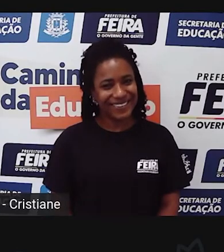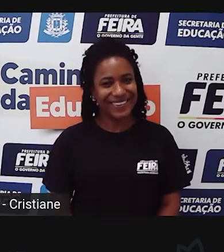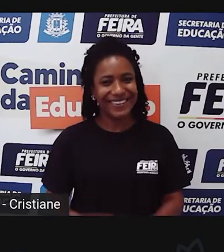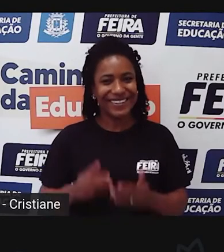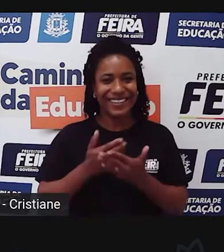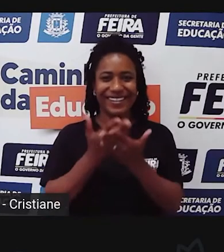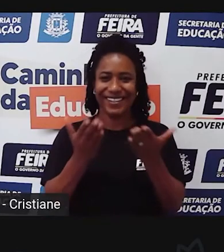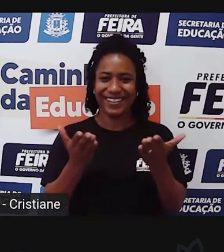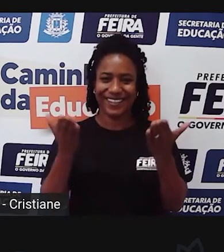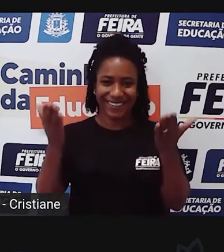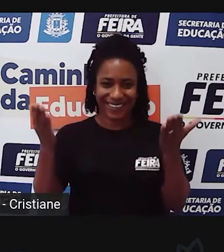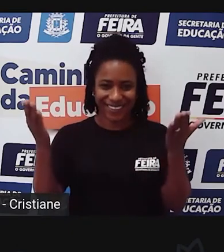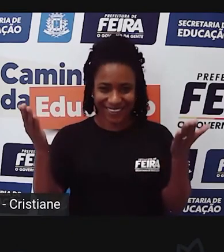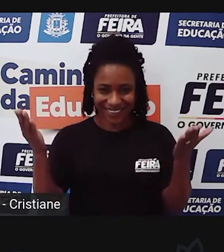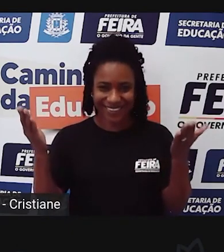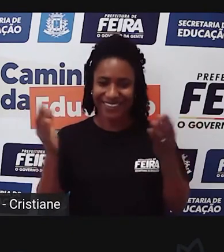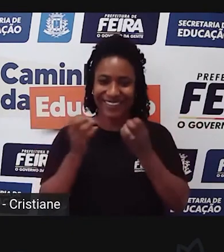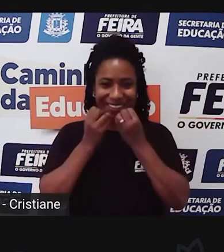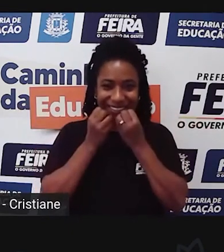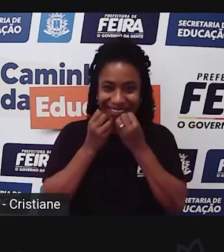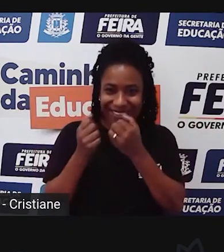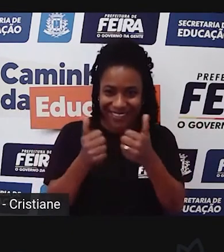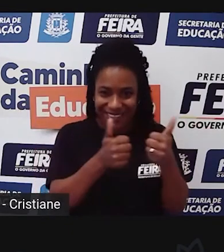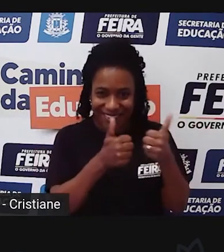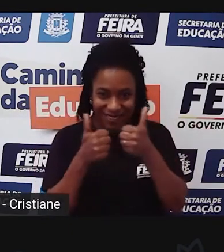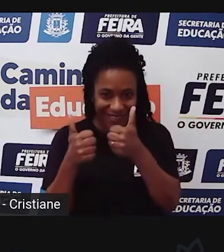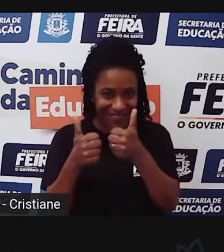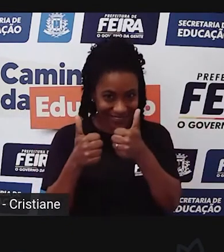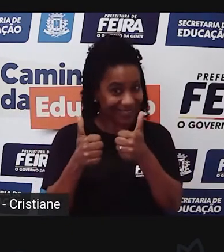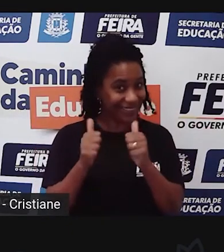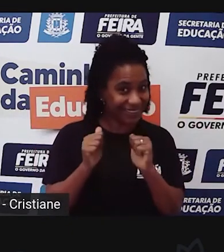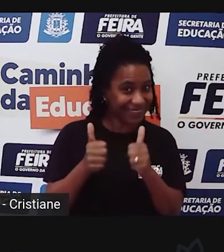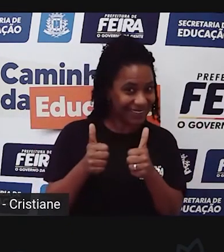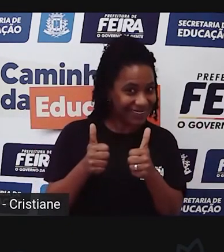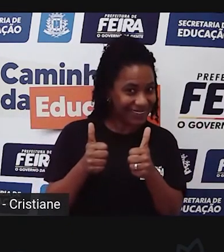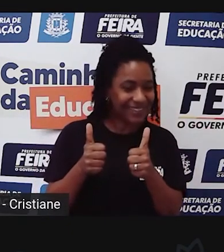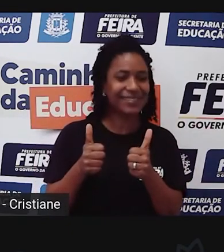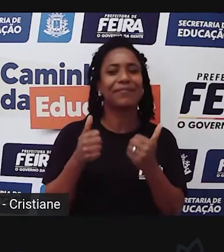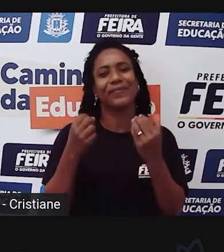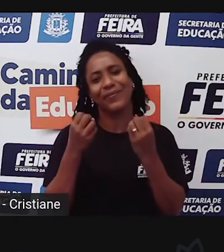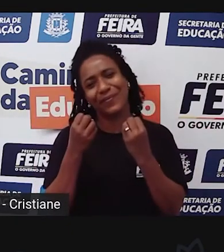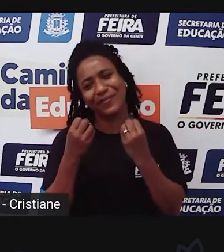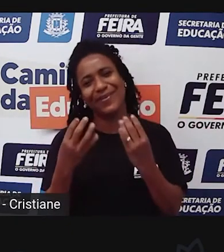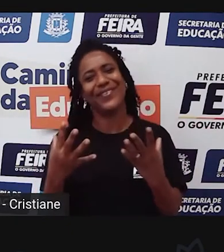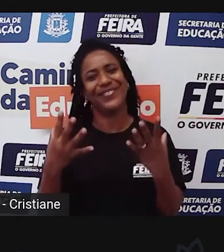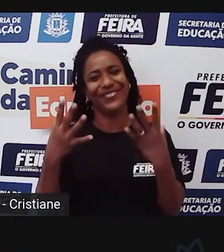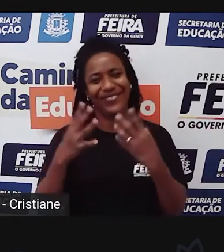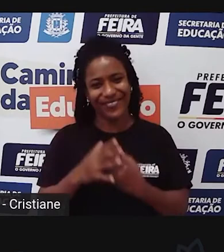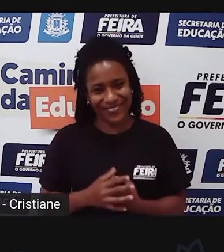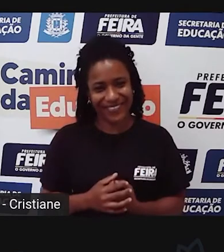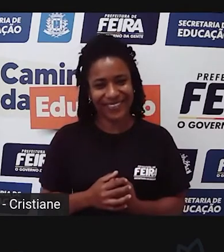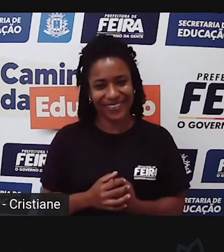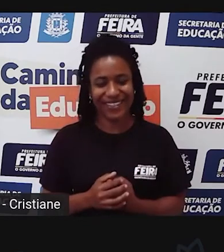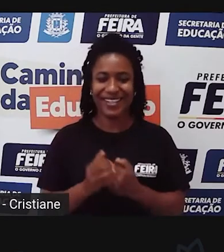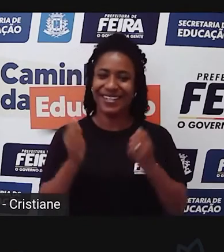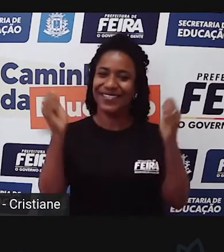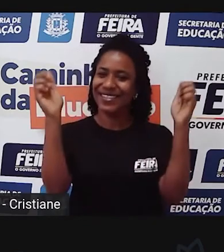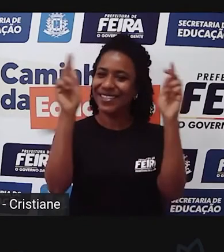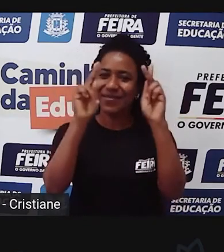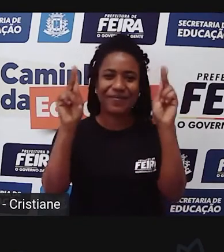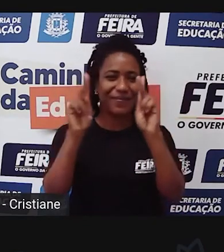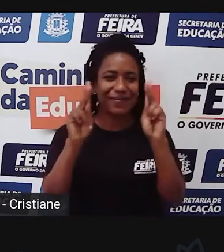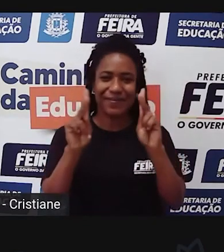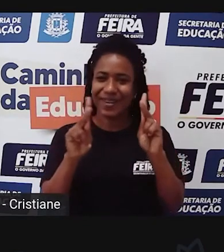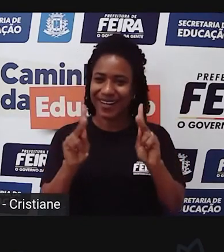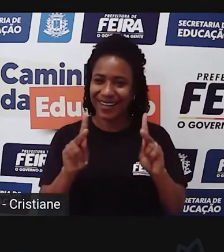Olá, queridos amores, tudo certinho com vocês? Que bom, espero que esteja assim tudo na mais perfeita paz,